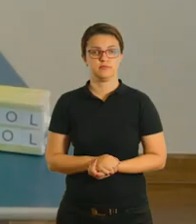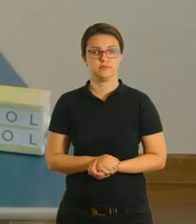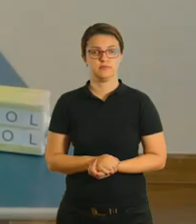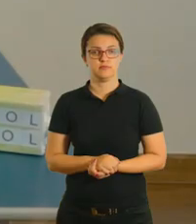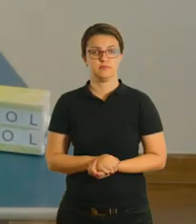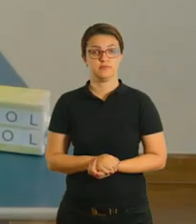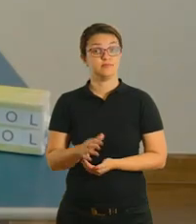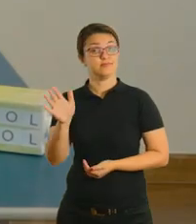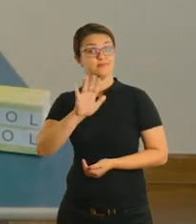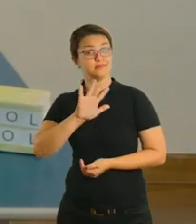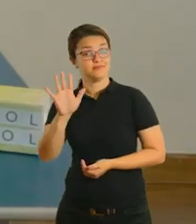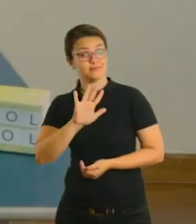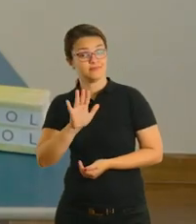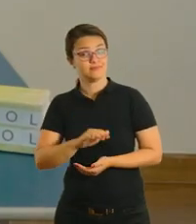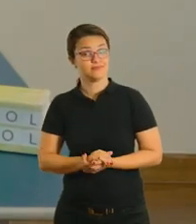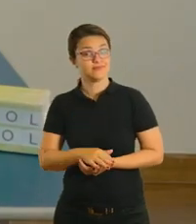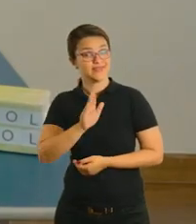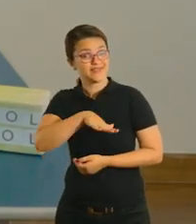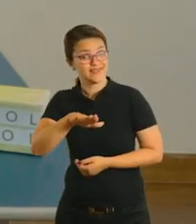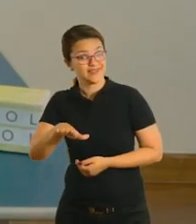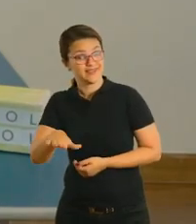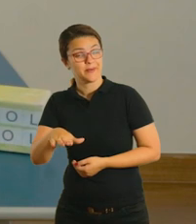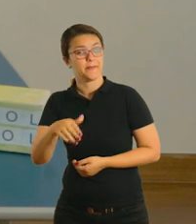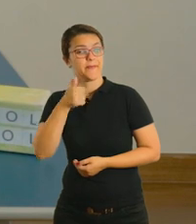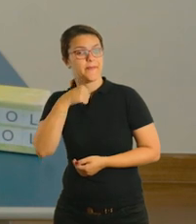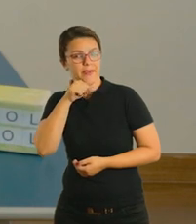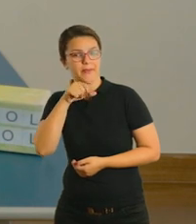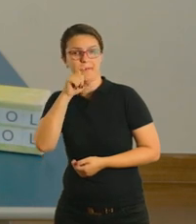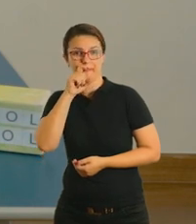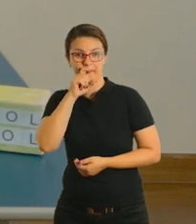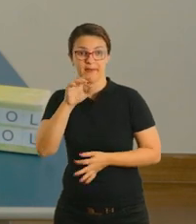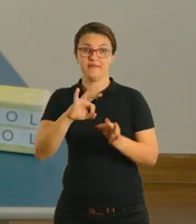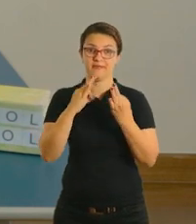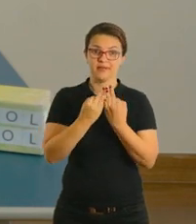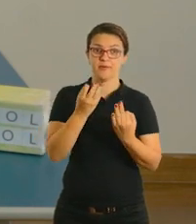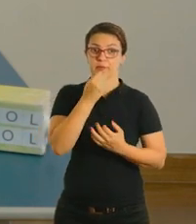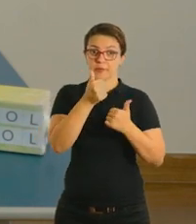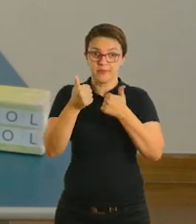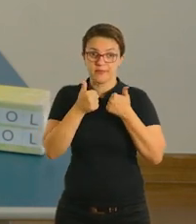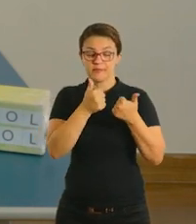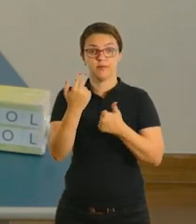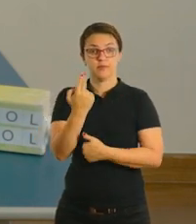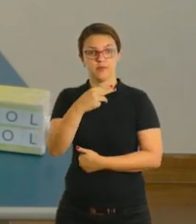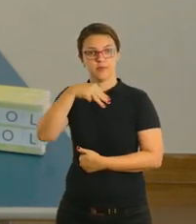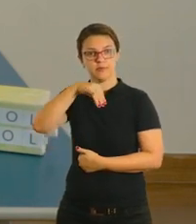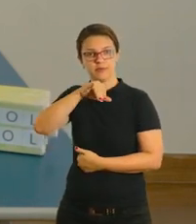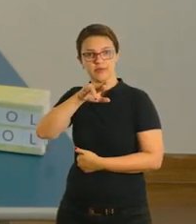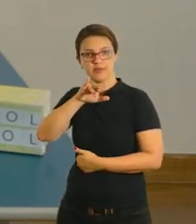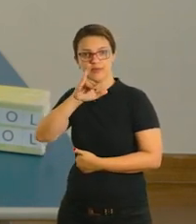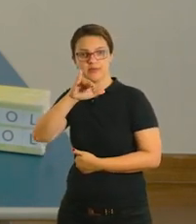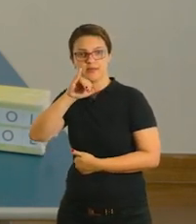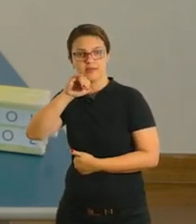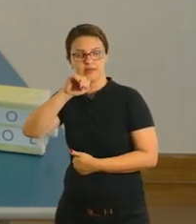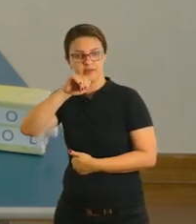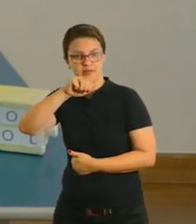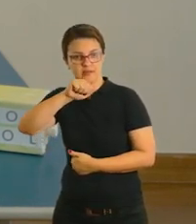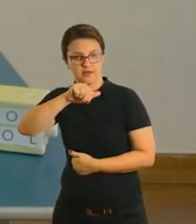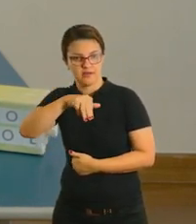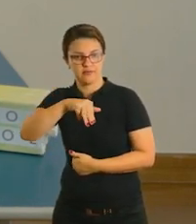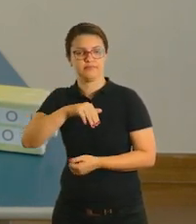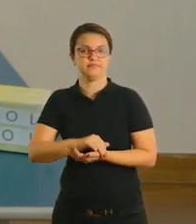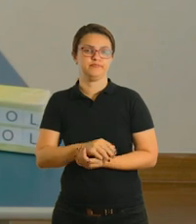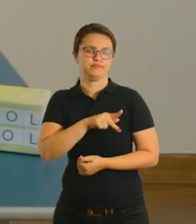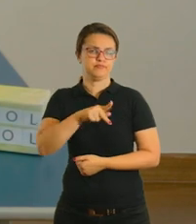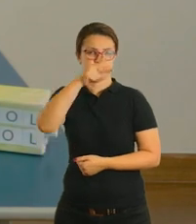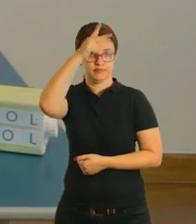Olá pessoal, criançada, pais, família, tudo bem? Eu sou a professora Mirian Telles da Rede Municipal de Itapevi e